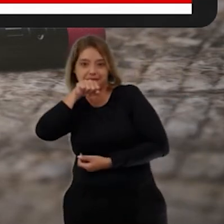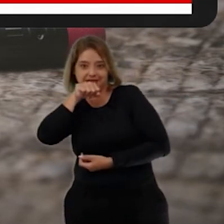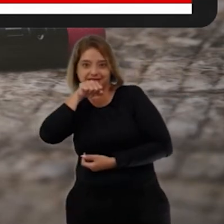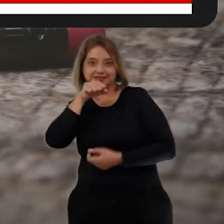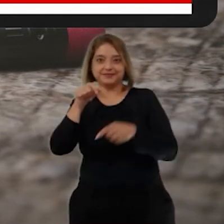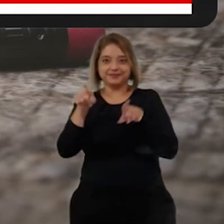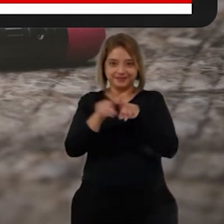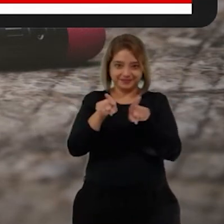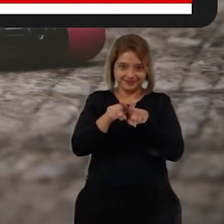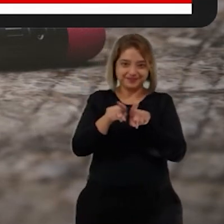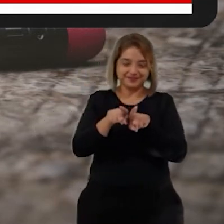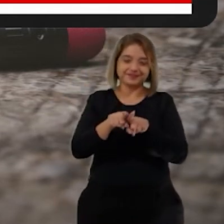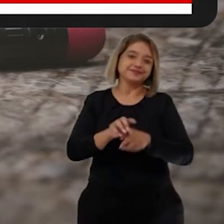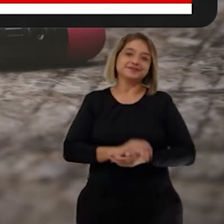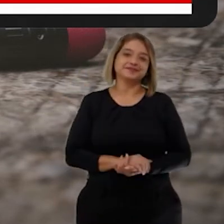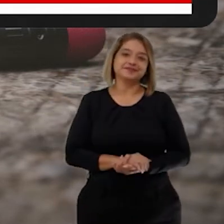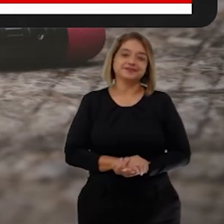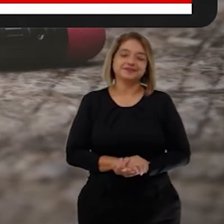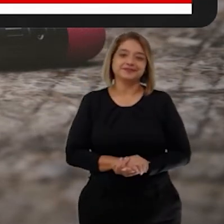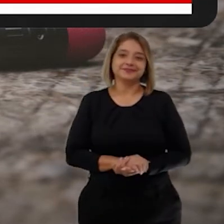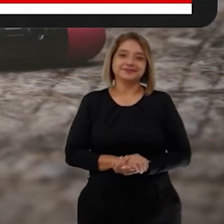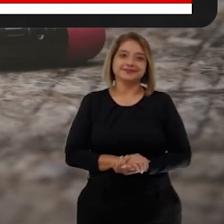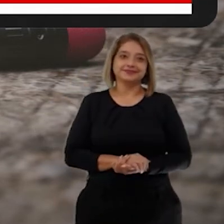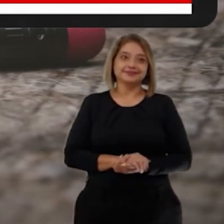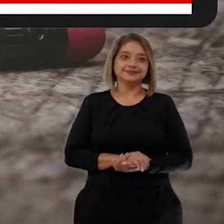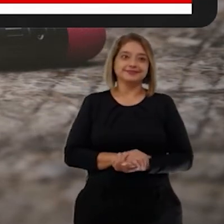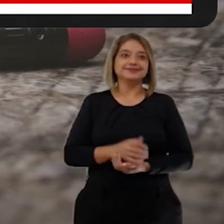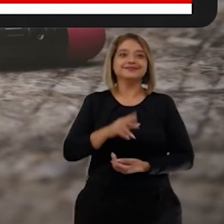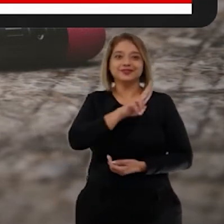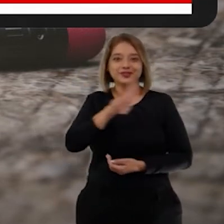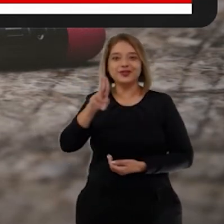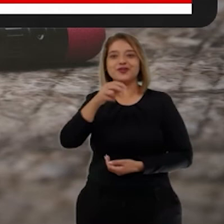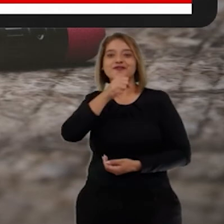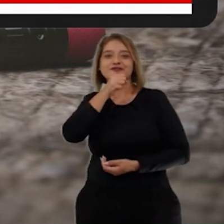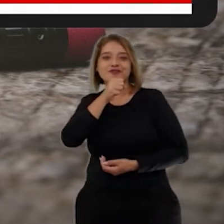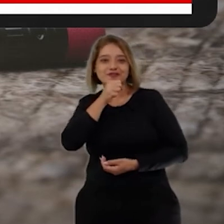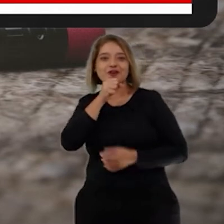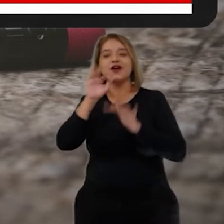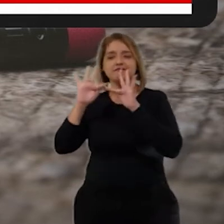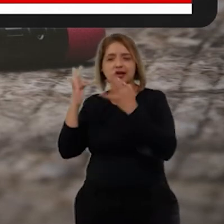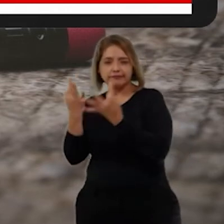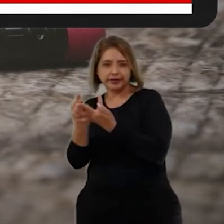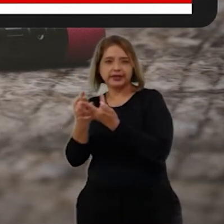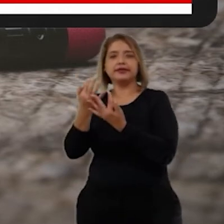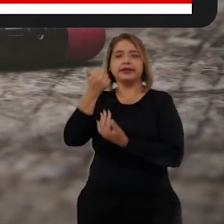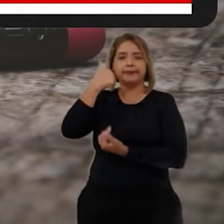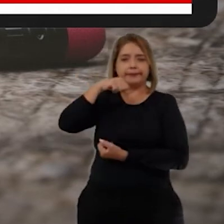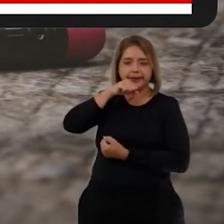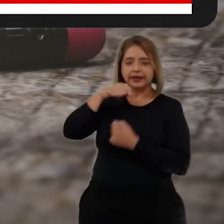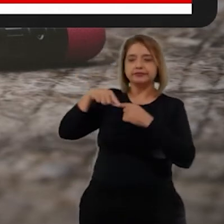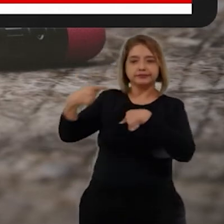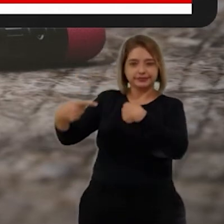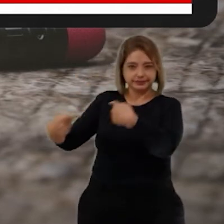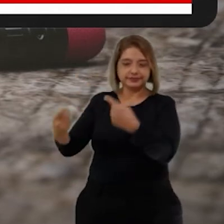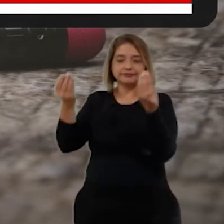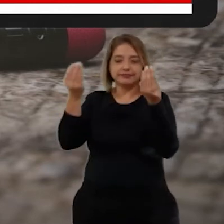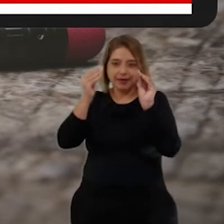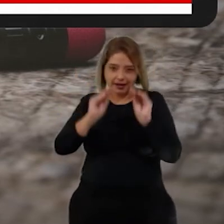seu pai. E nome dos avós maternos, ou seja, os pais da sua mãe.